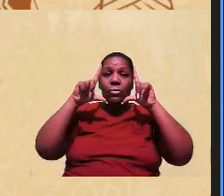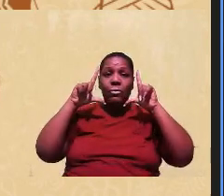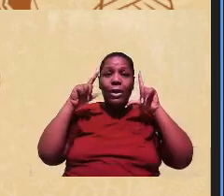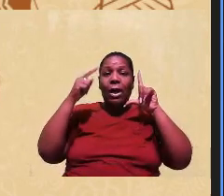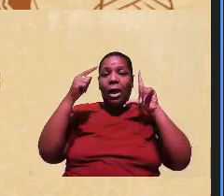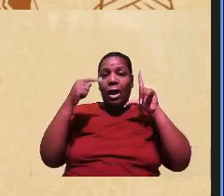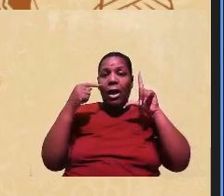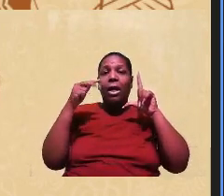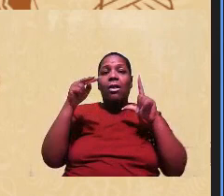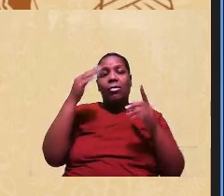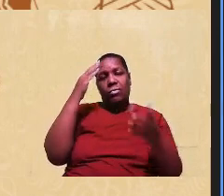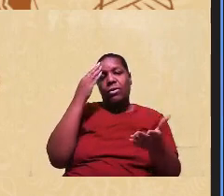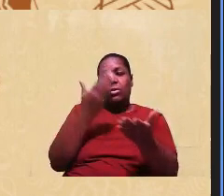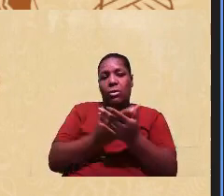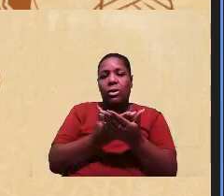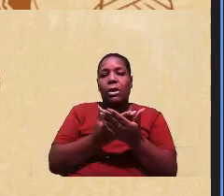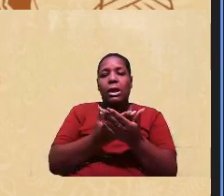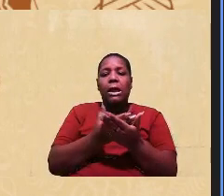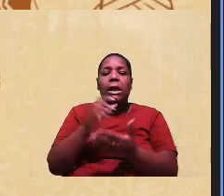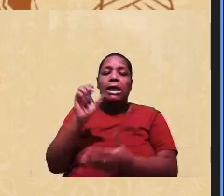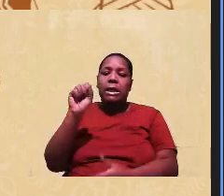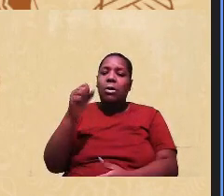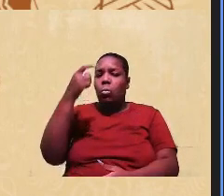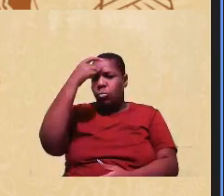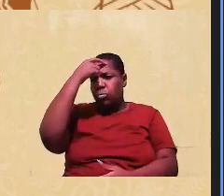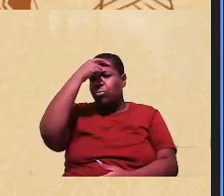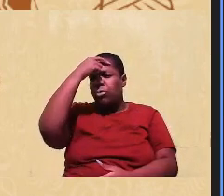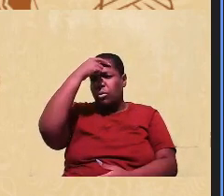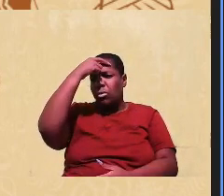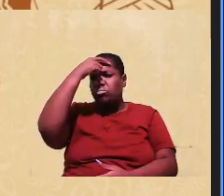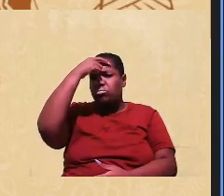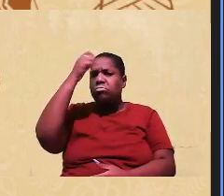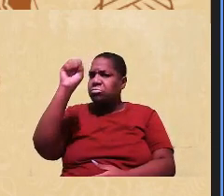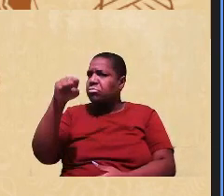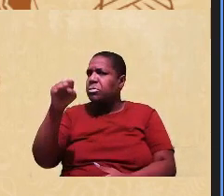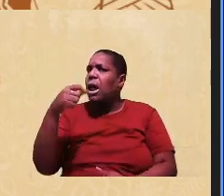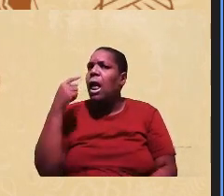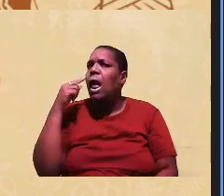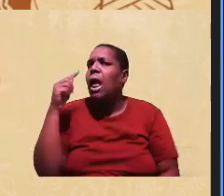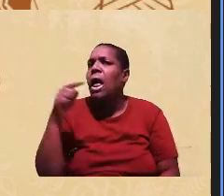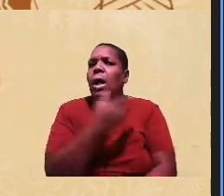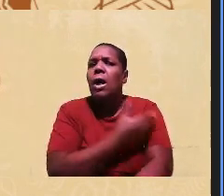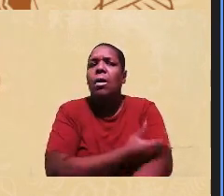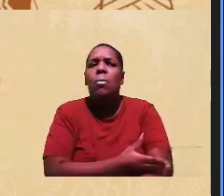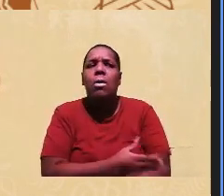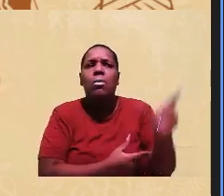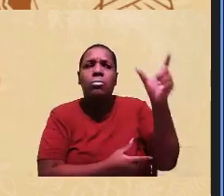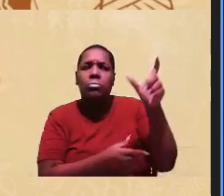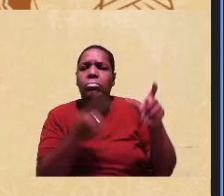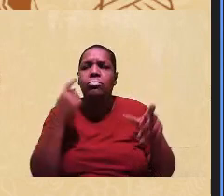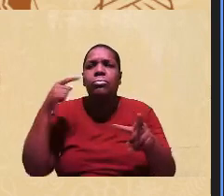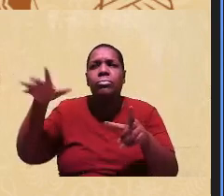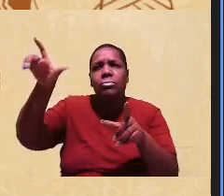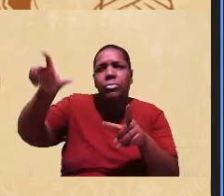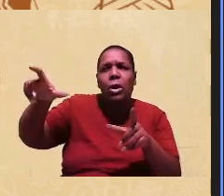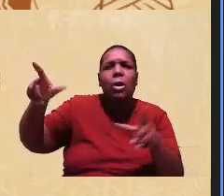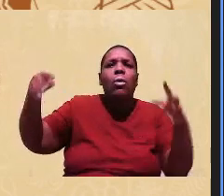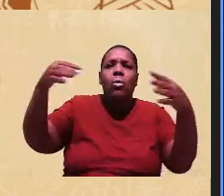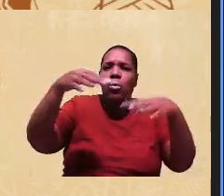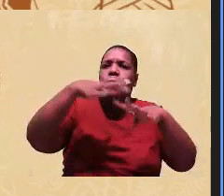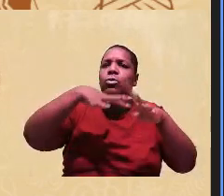possível crer que estes têm ciência de que são brancos e que são tratados como sendo brancos na sociedade brasileira.